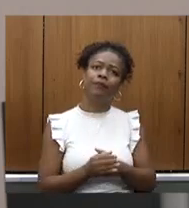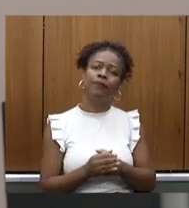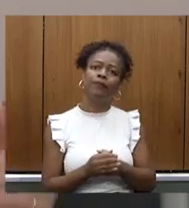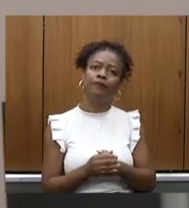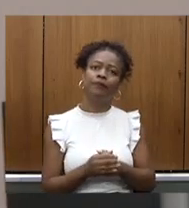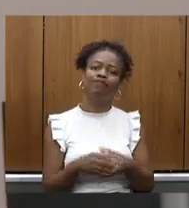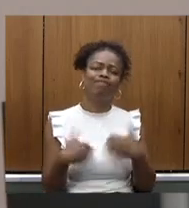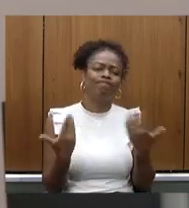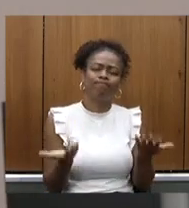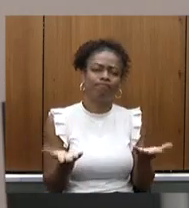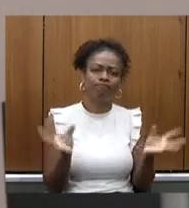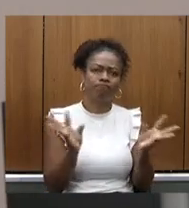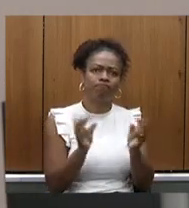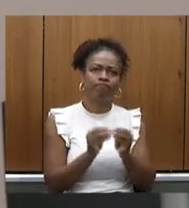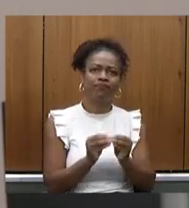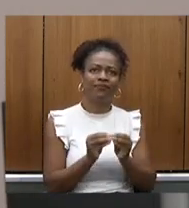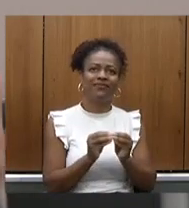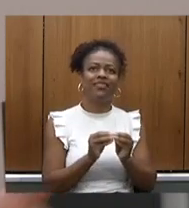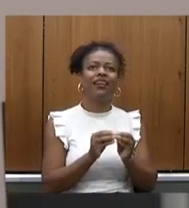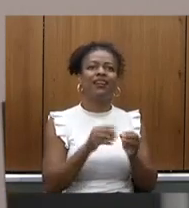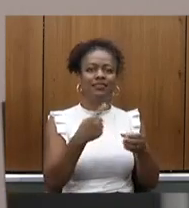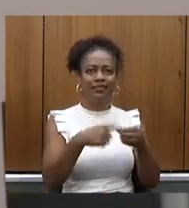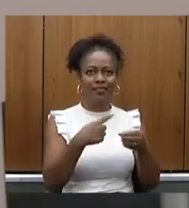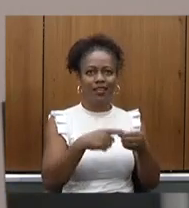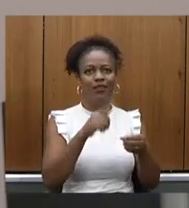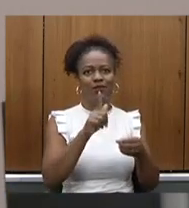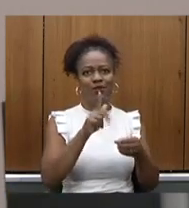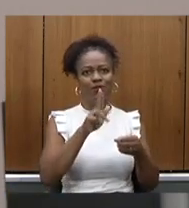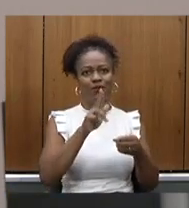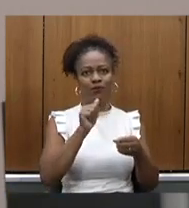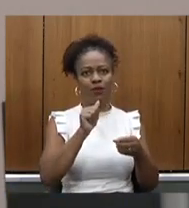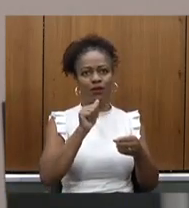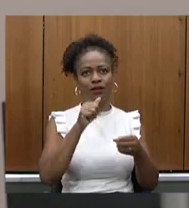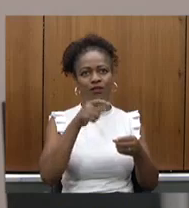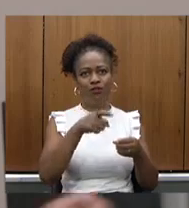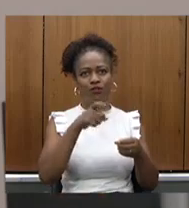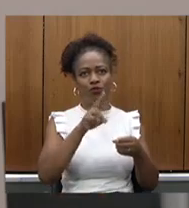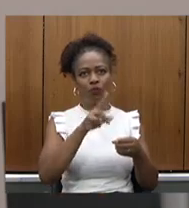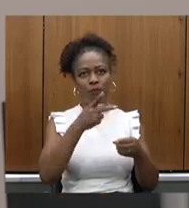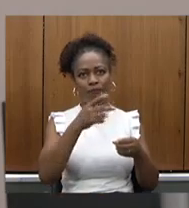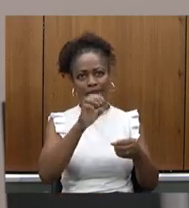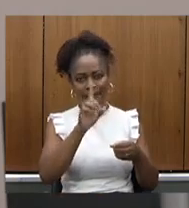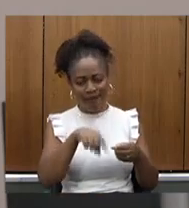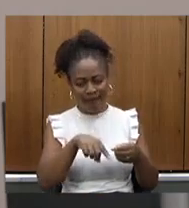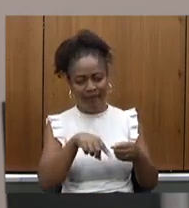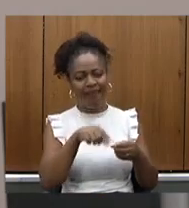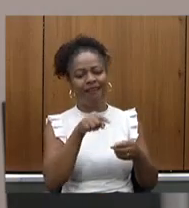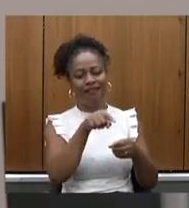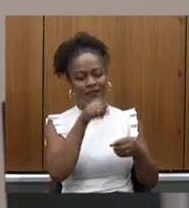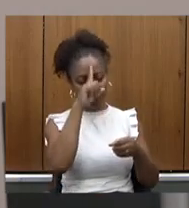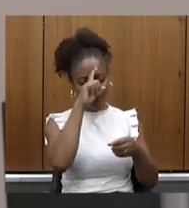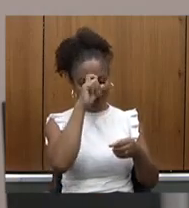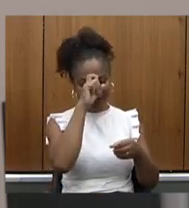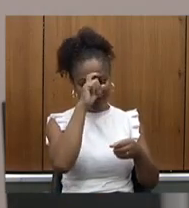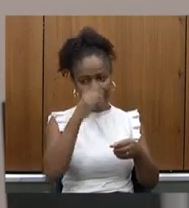enfim o Guaxupé que também o senhor esteve conosco com o nosso convite também vai na Santa Casa o deputado Emidinho Madeira também